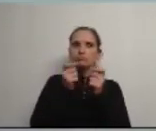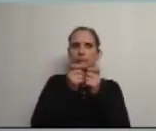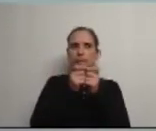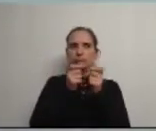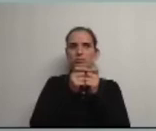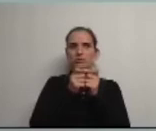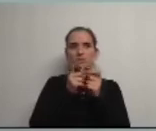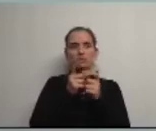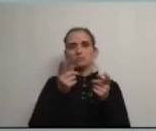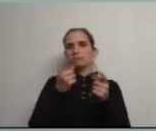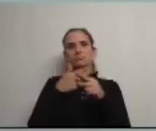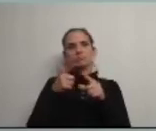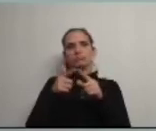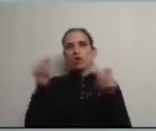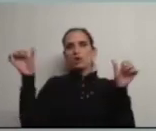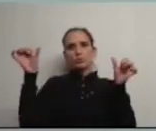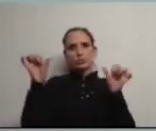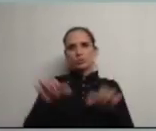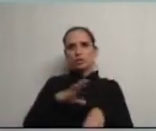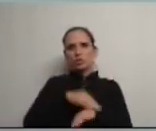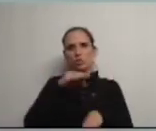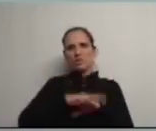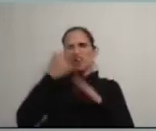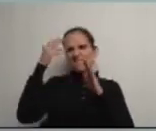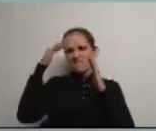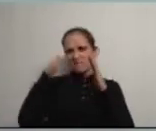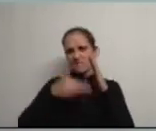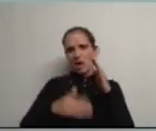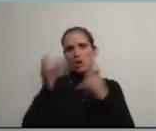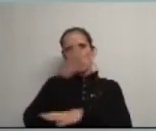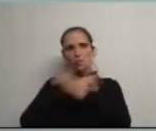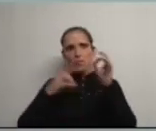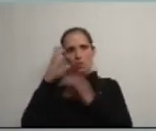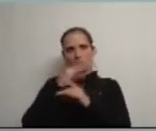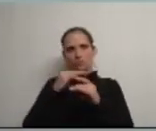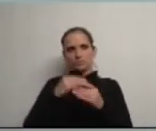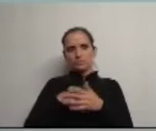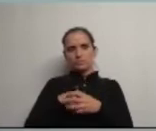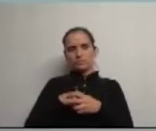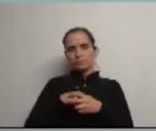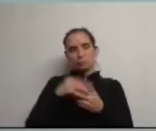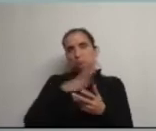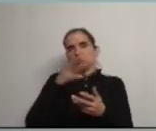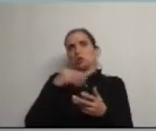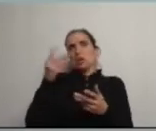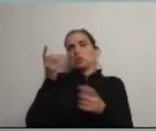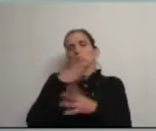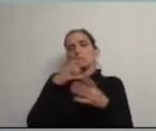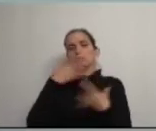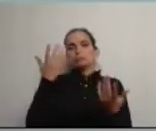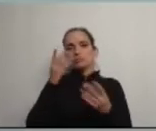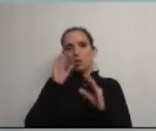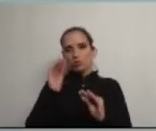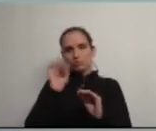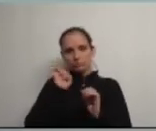e que deu um caos que a Suécia desceu brutalmente no ranking europeu ou mundial em termos de